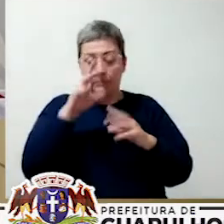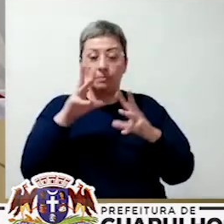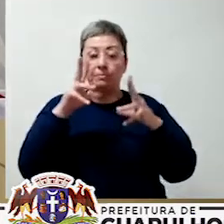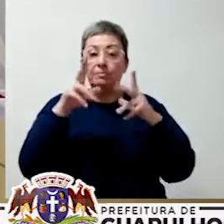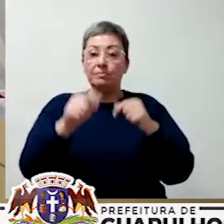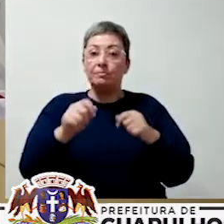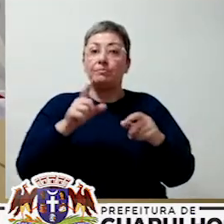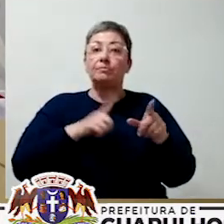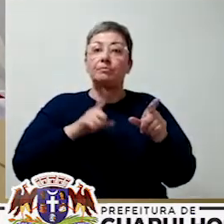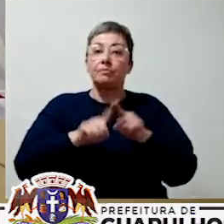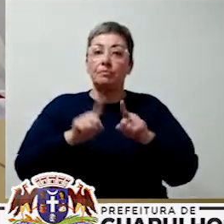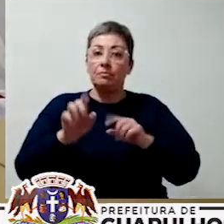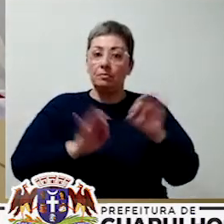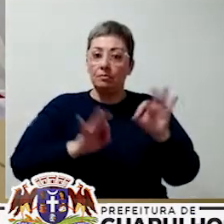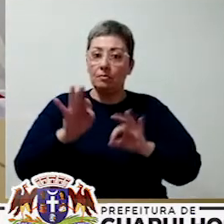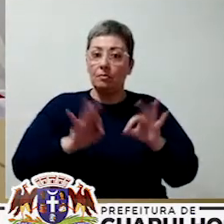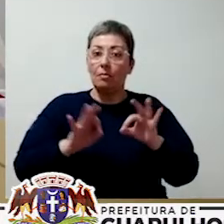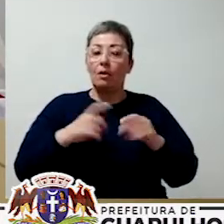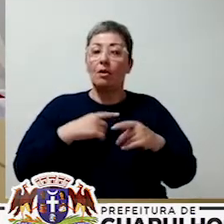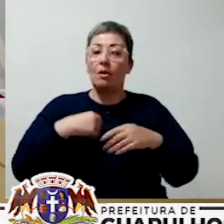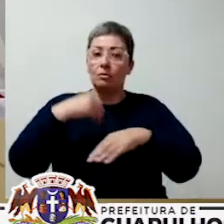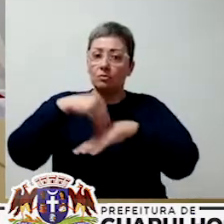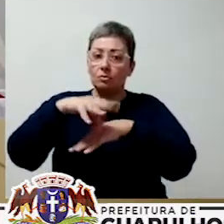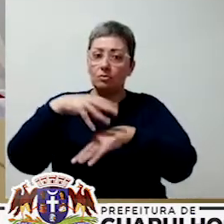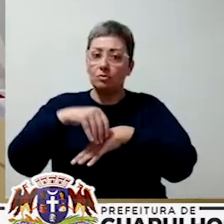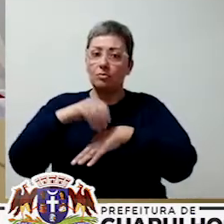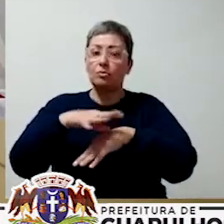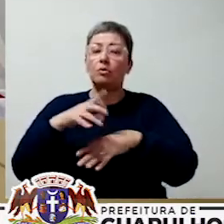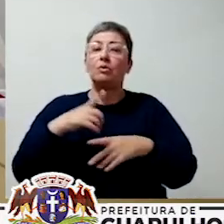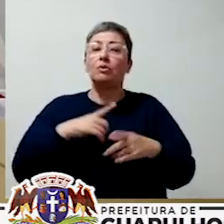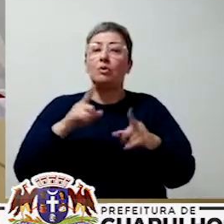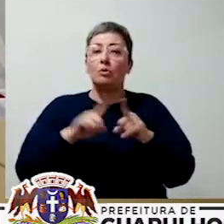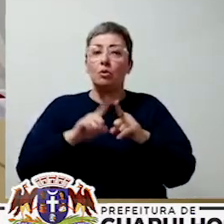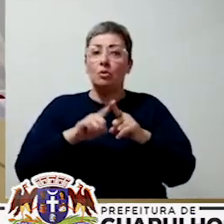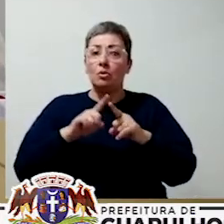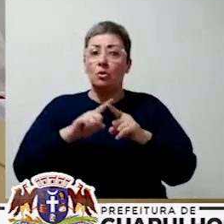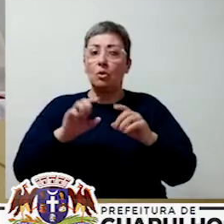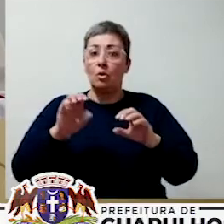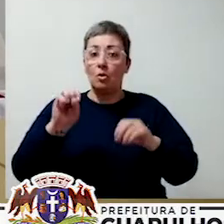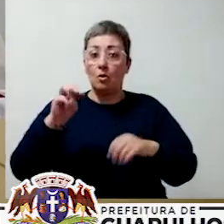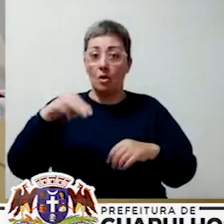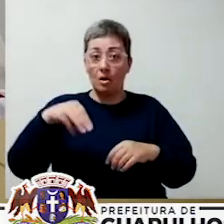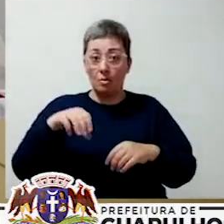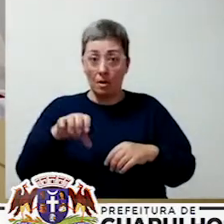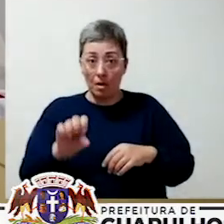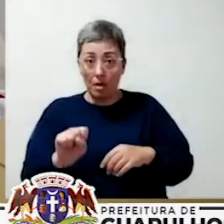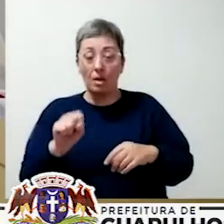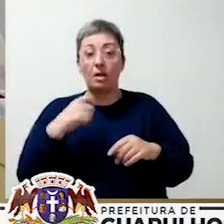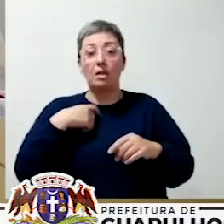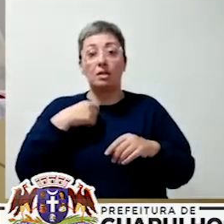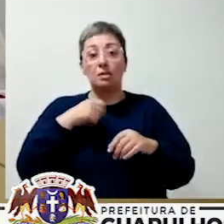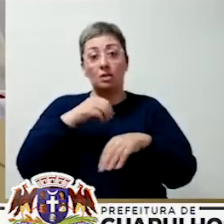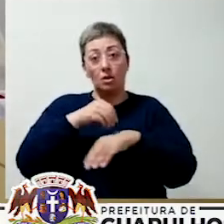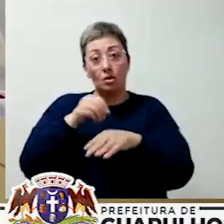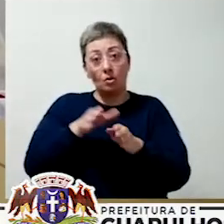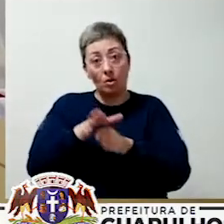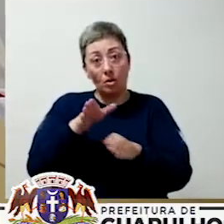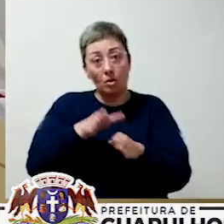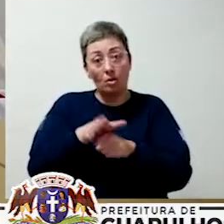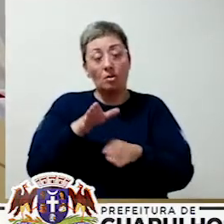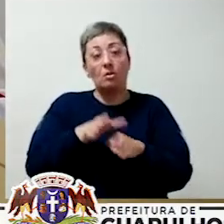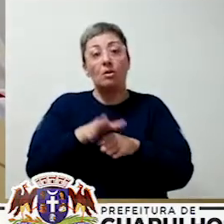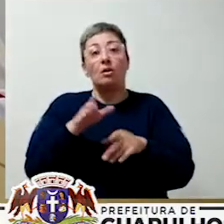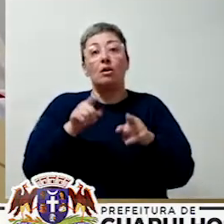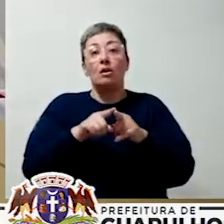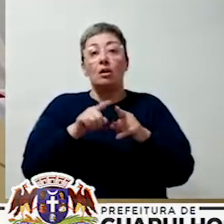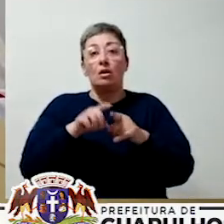canais é sempre dar as dicas que são da organização de saúde, as orientações, não vou nem falar dicas, orientações